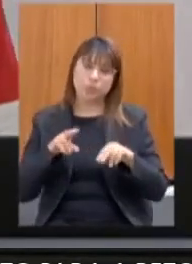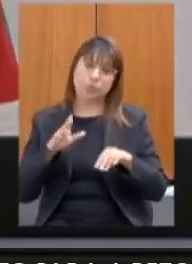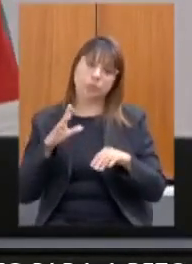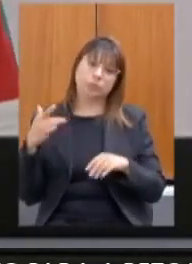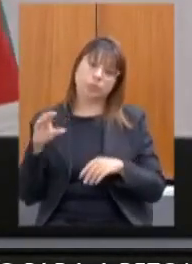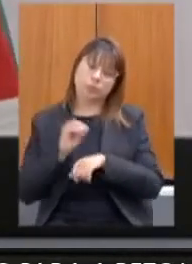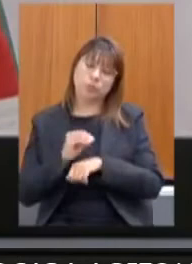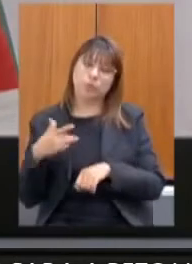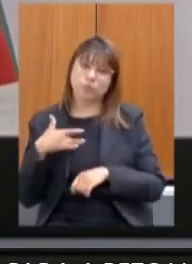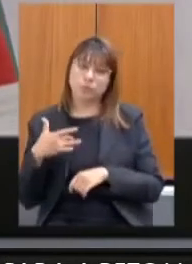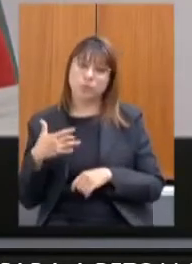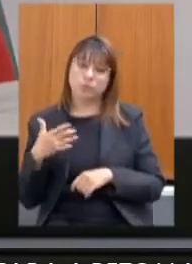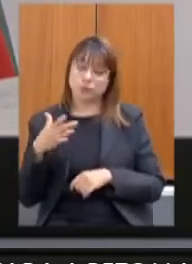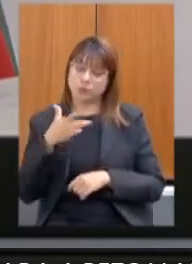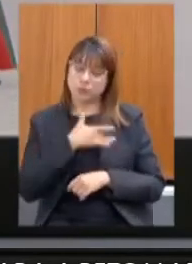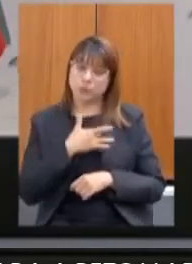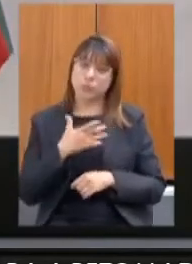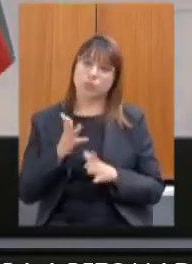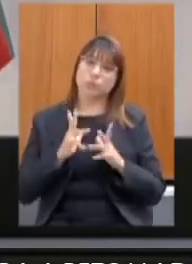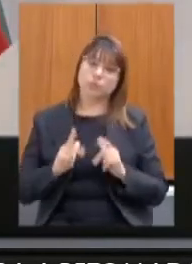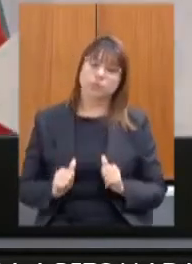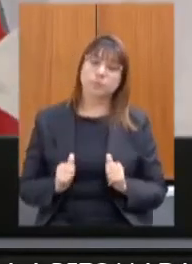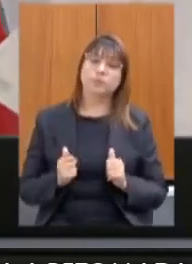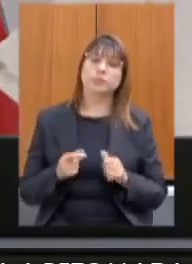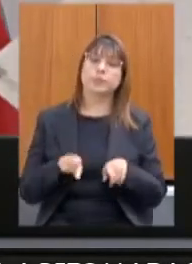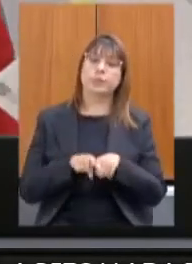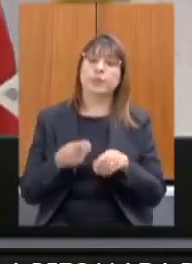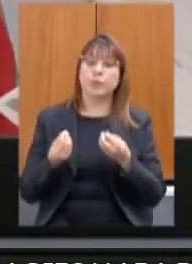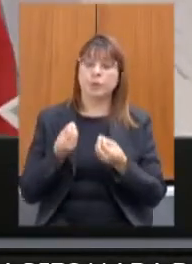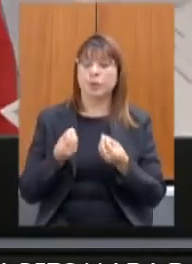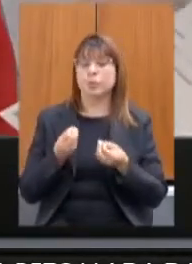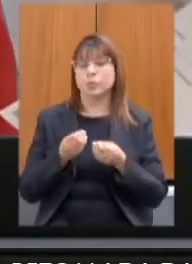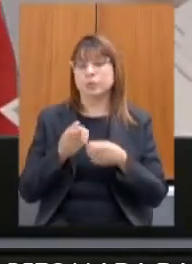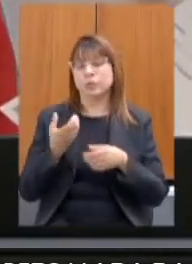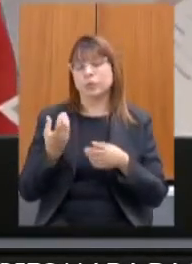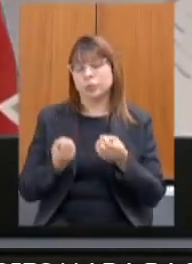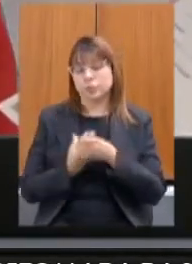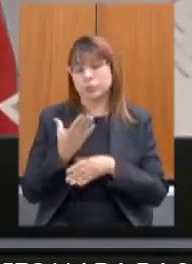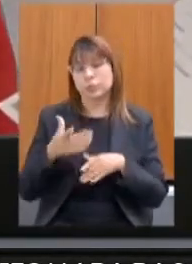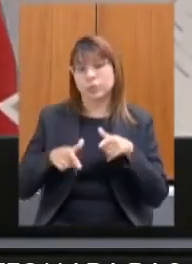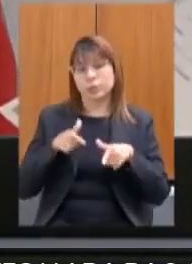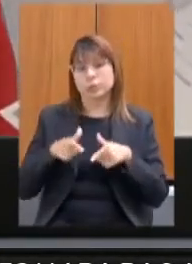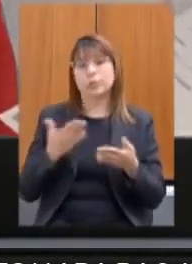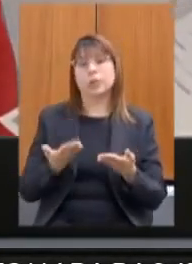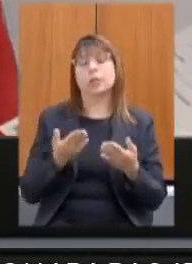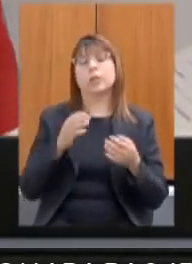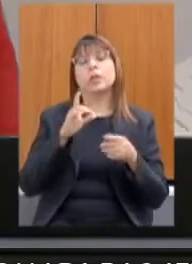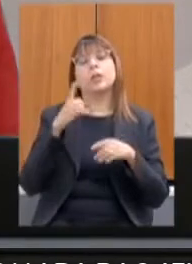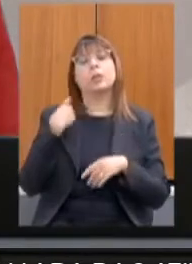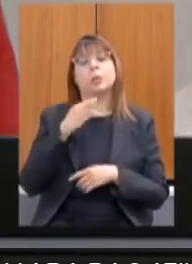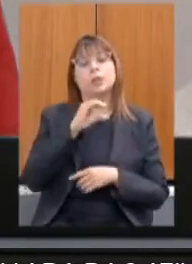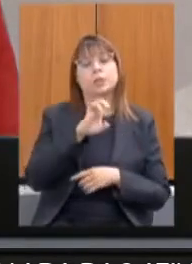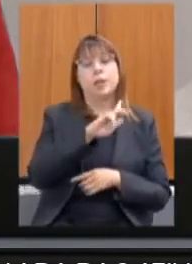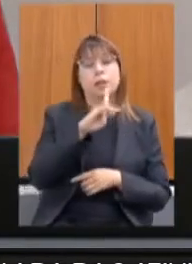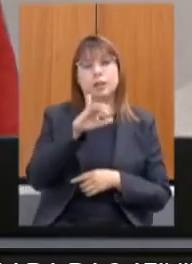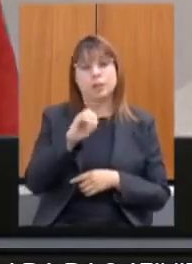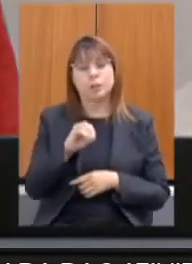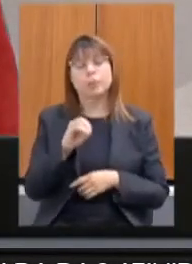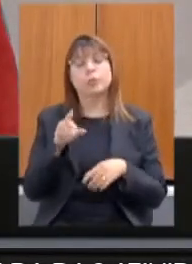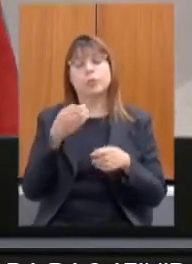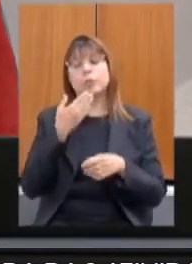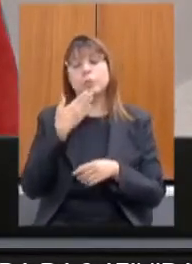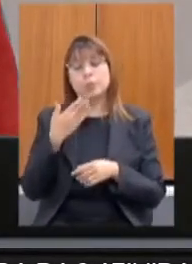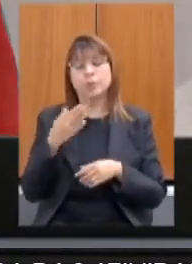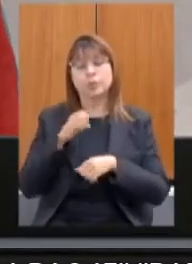de expectativa de geração de emprego do deputado Celinho Citrocel solicita que seja enviado